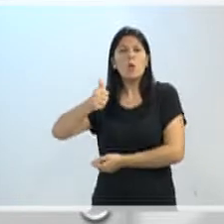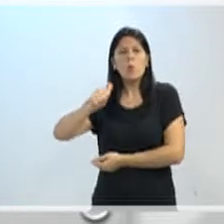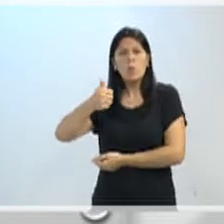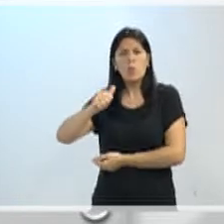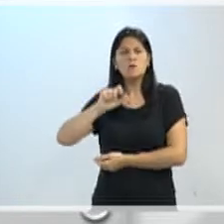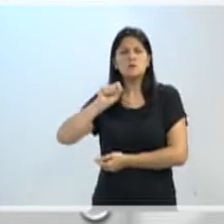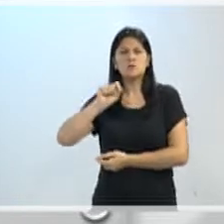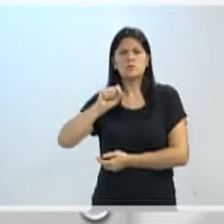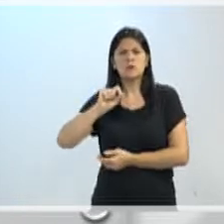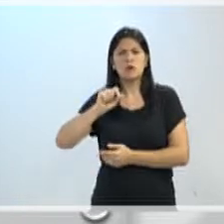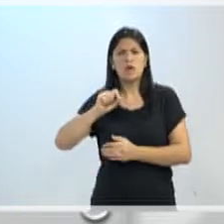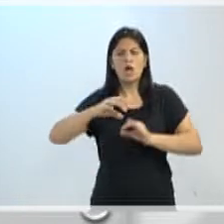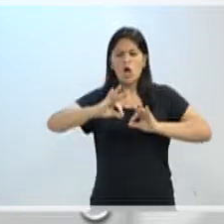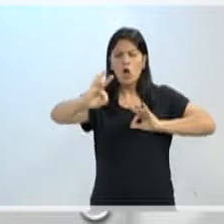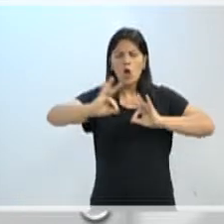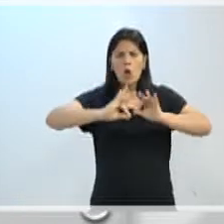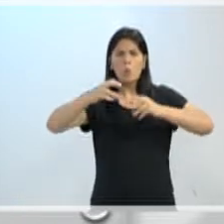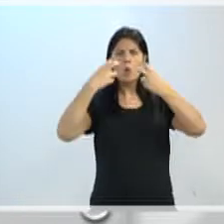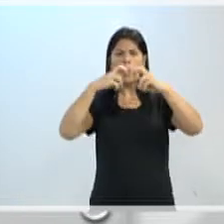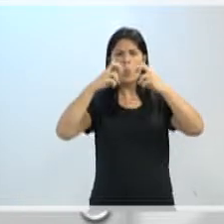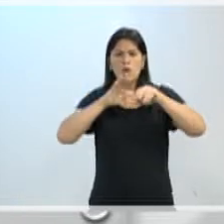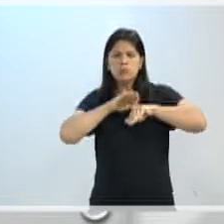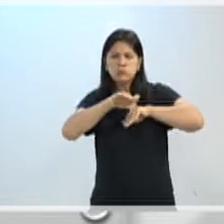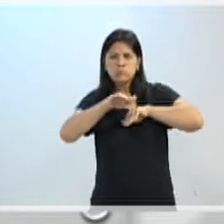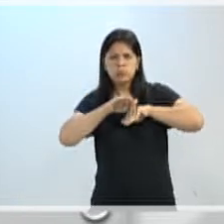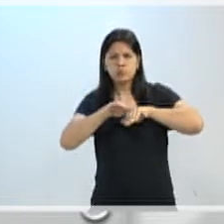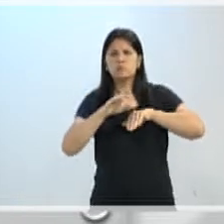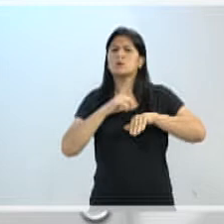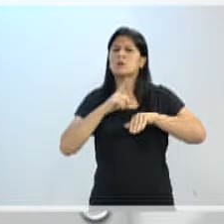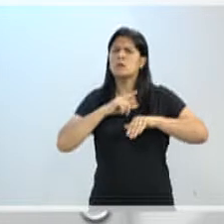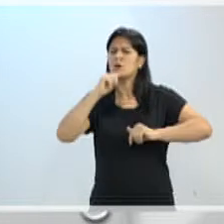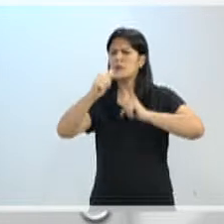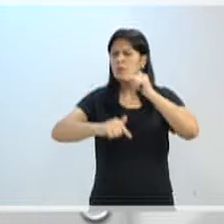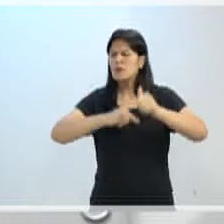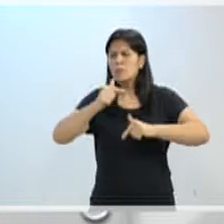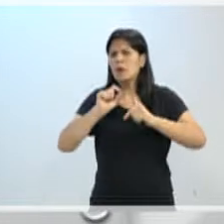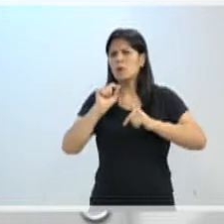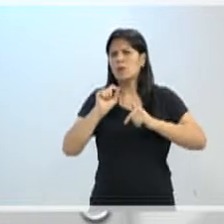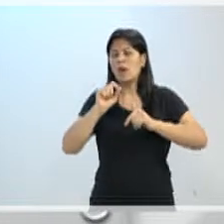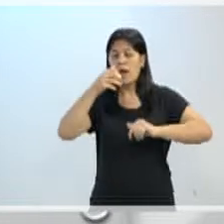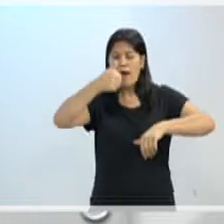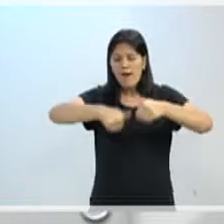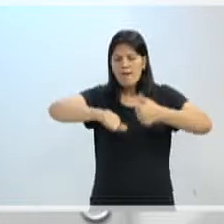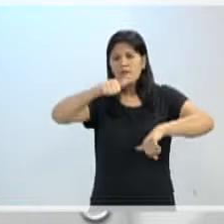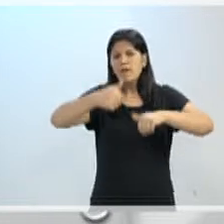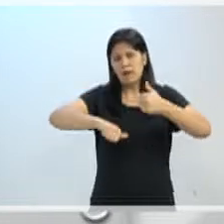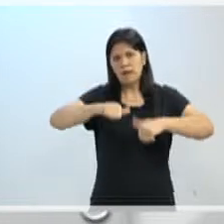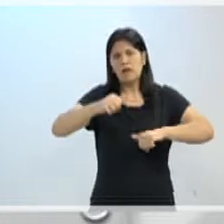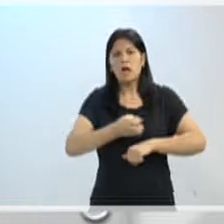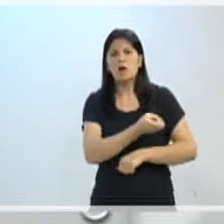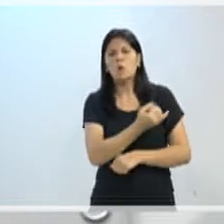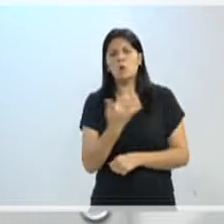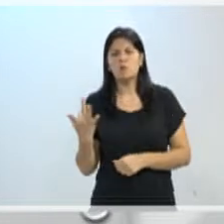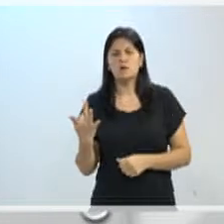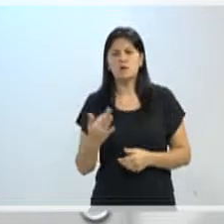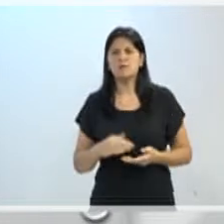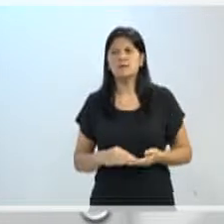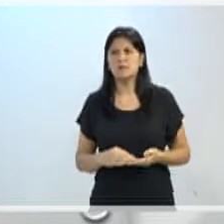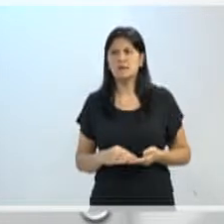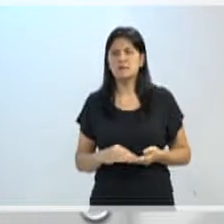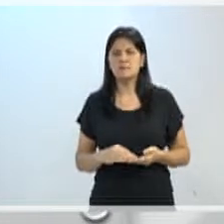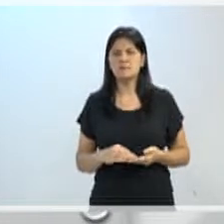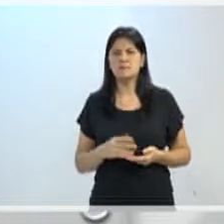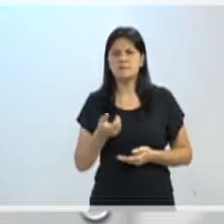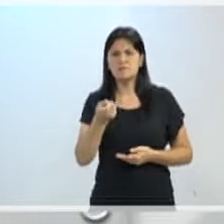receita por quilômetro percorrido, ou seja, existe todo um trabalho de saber quanto é que foi a receita e quanto custou esse